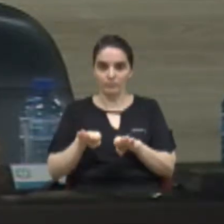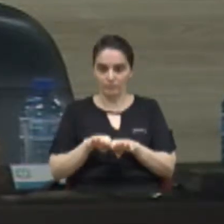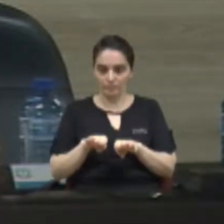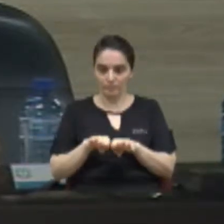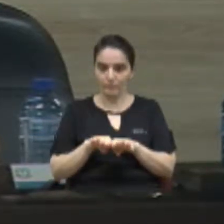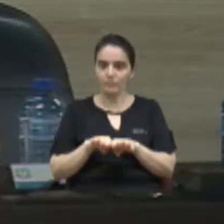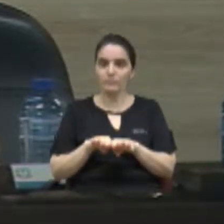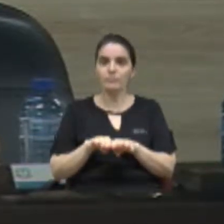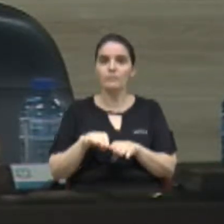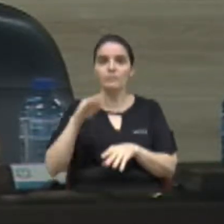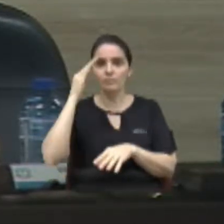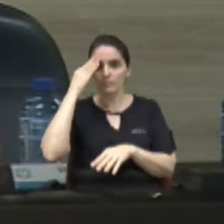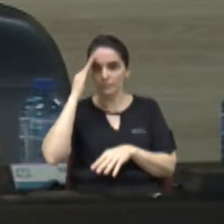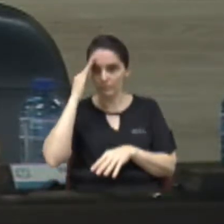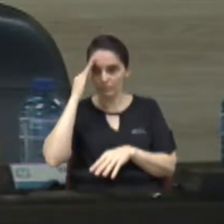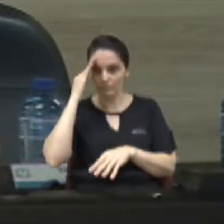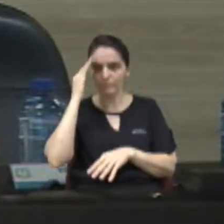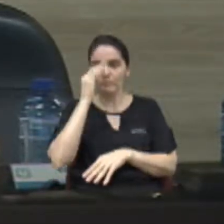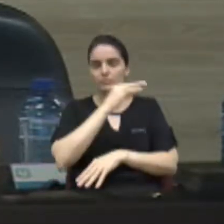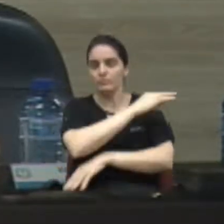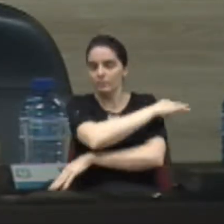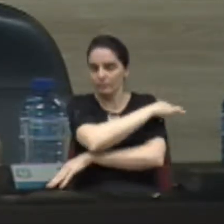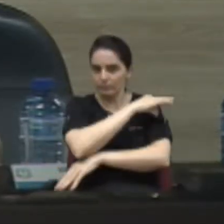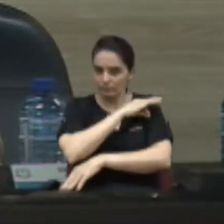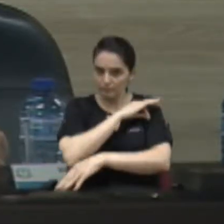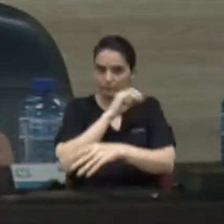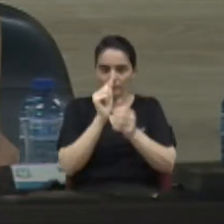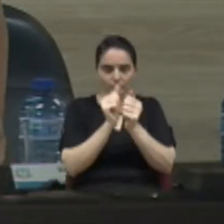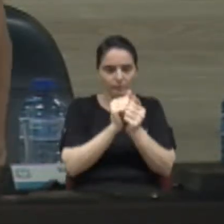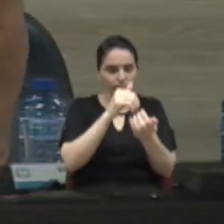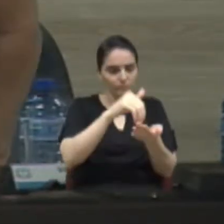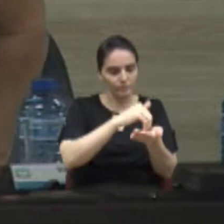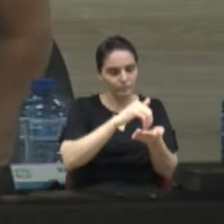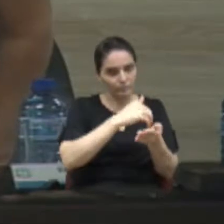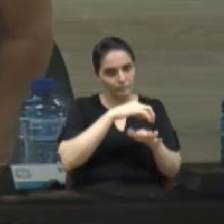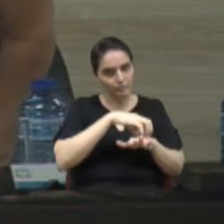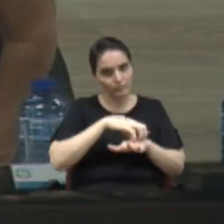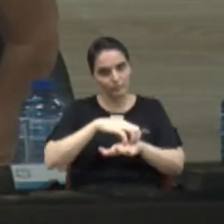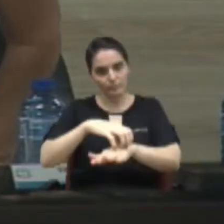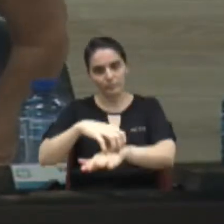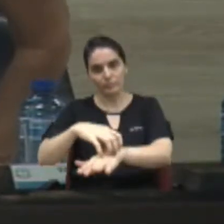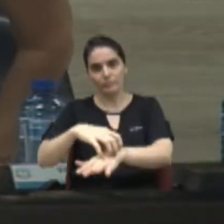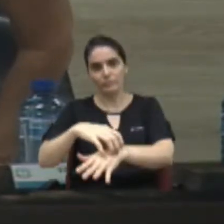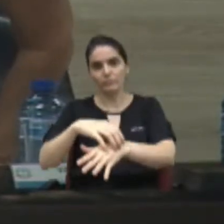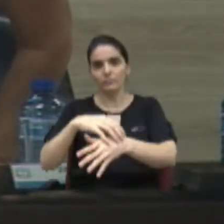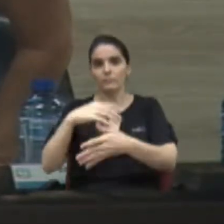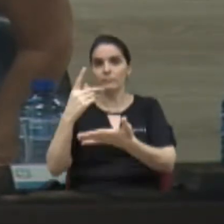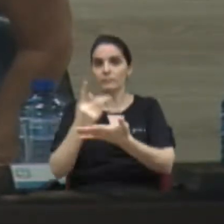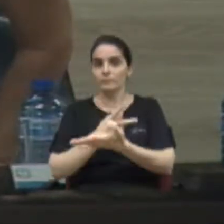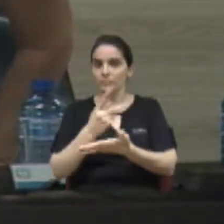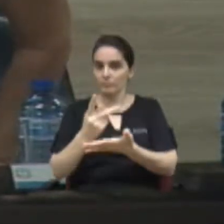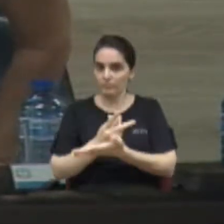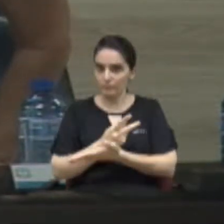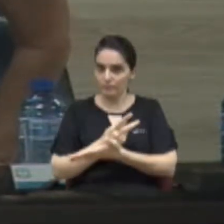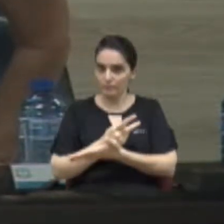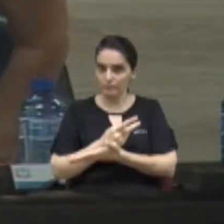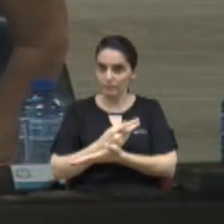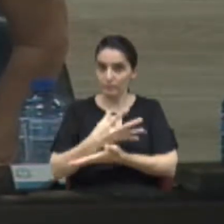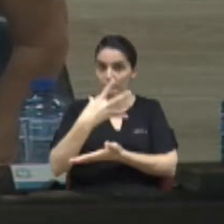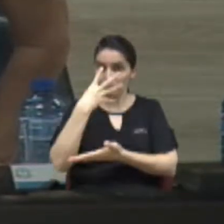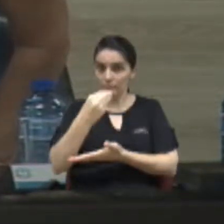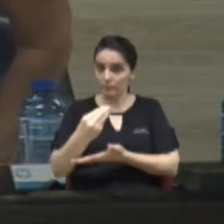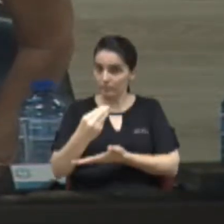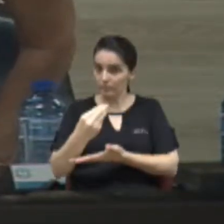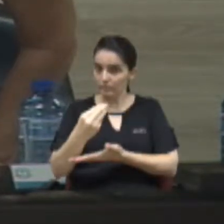entendeu o prefeito e o secretário de mobilidade, por ser um erro material nas multas.